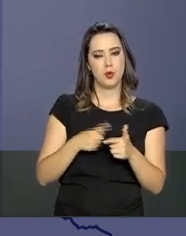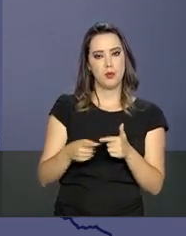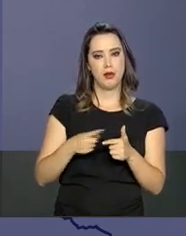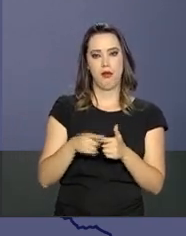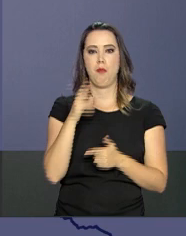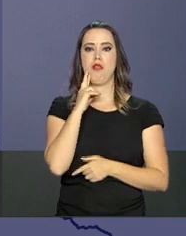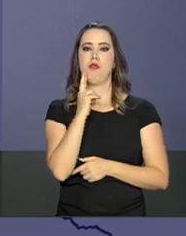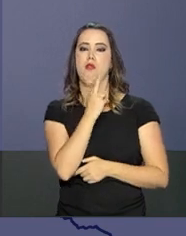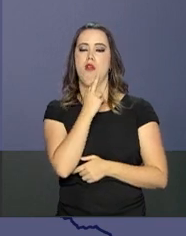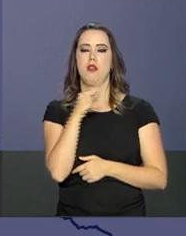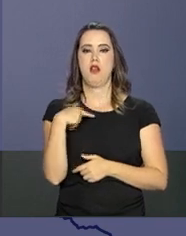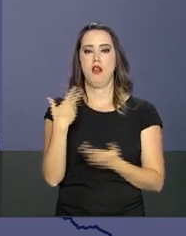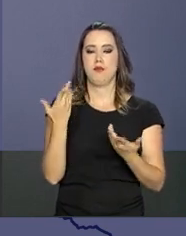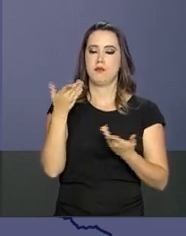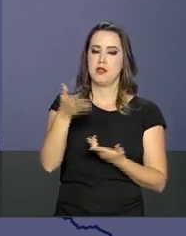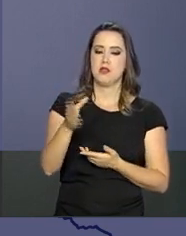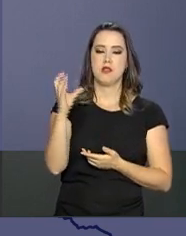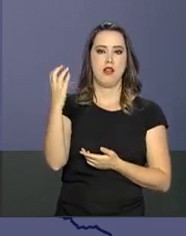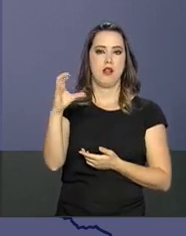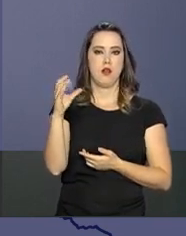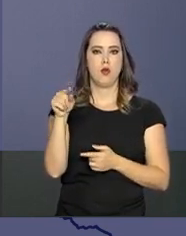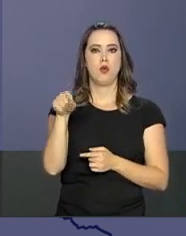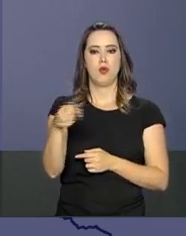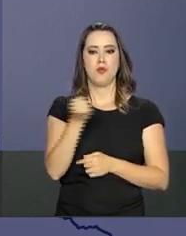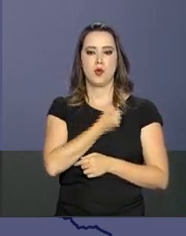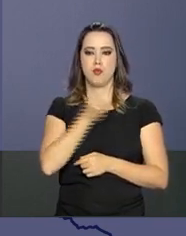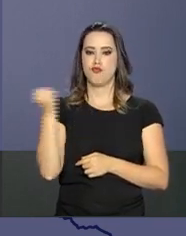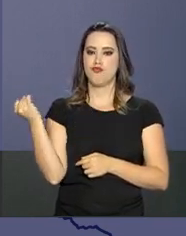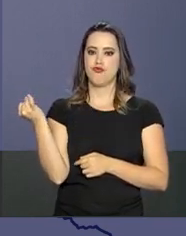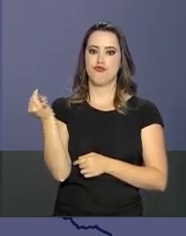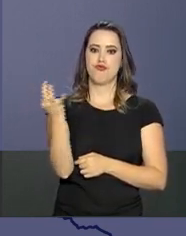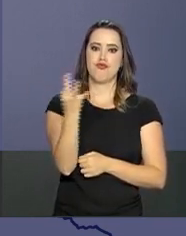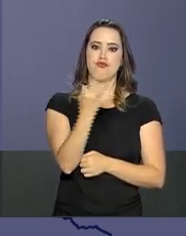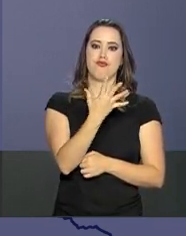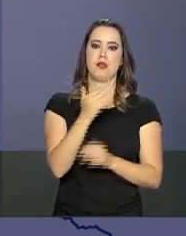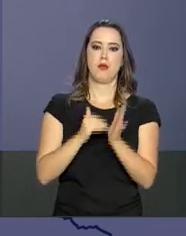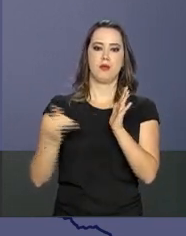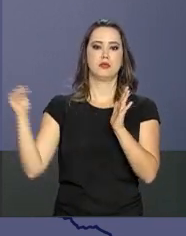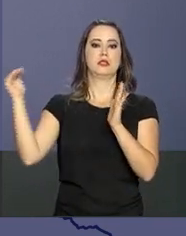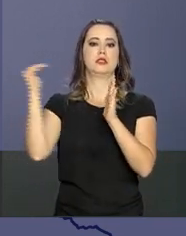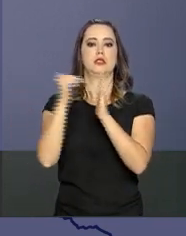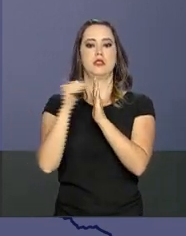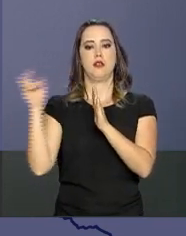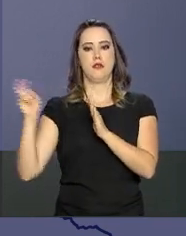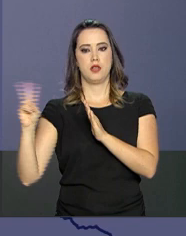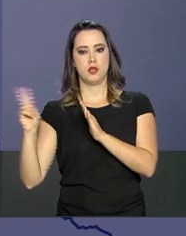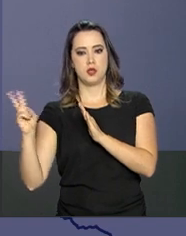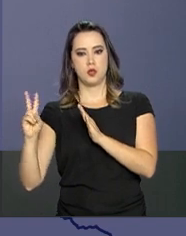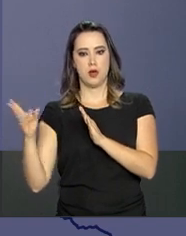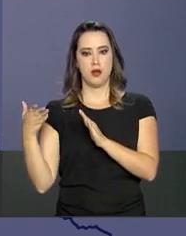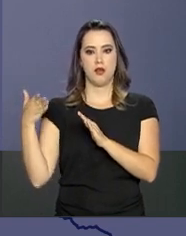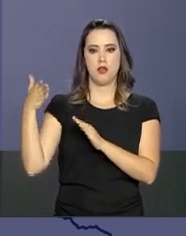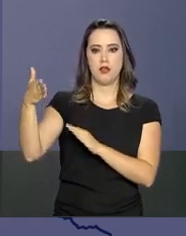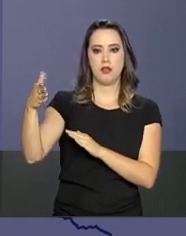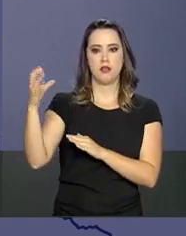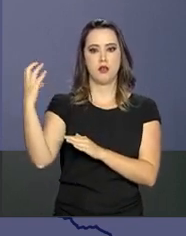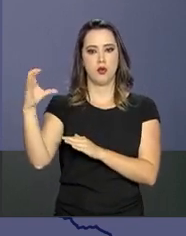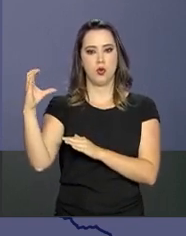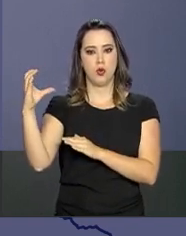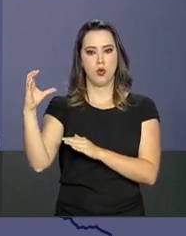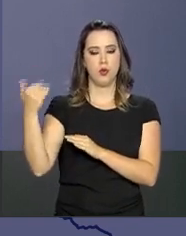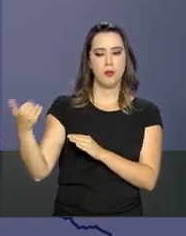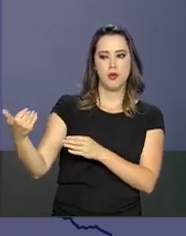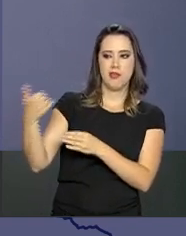Roraima e eles aqui lidam num número muito maior com o mesmo problema. Então, nós queremos tratar